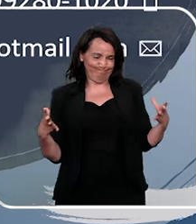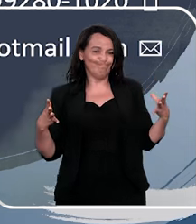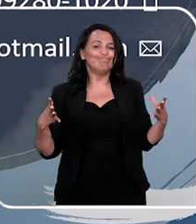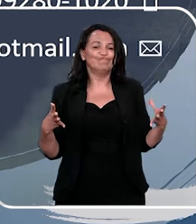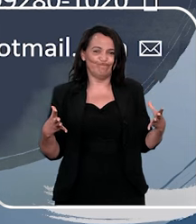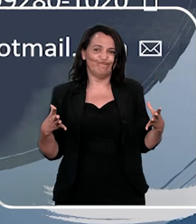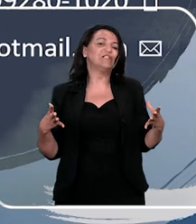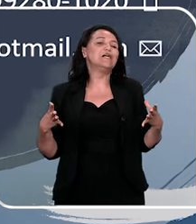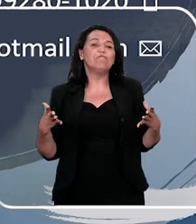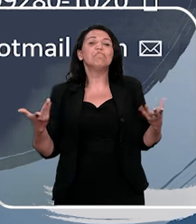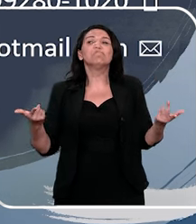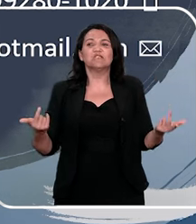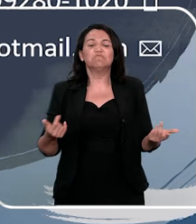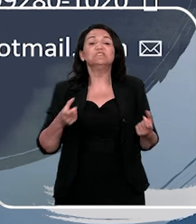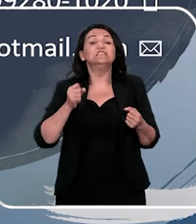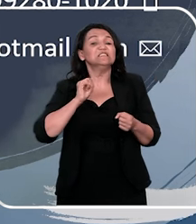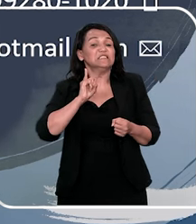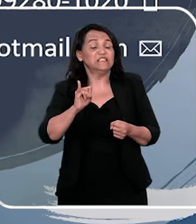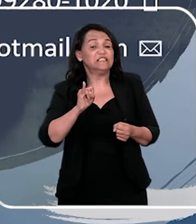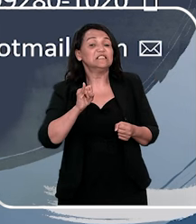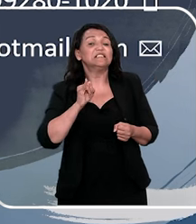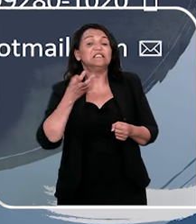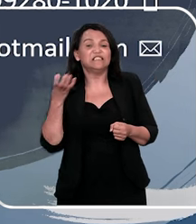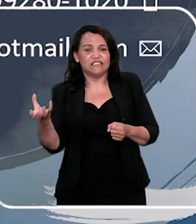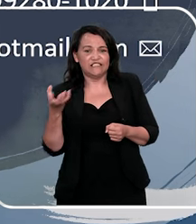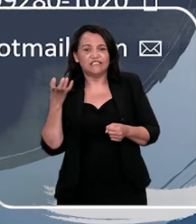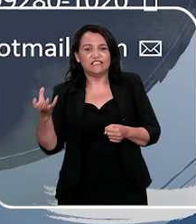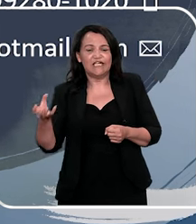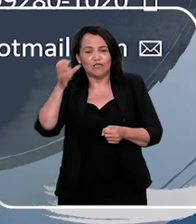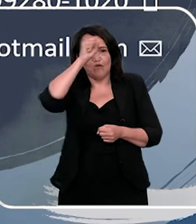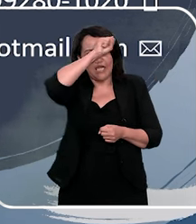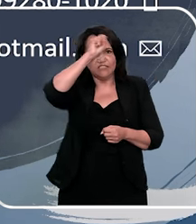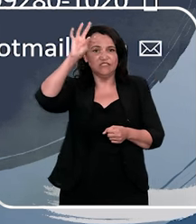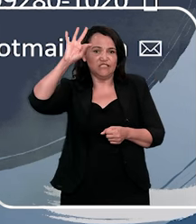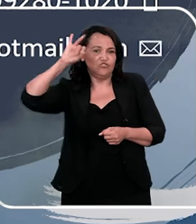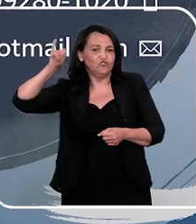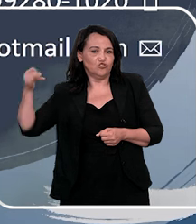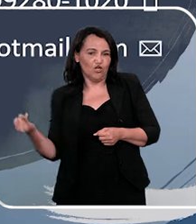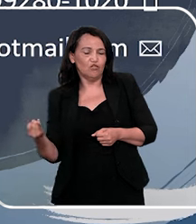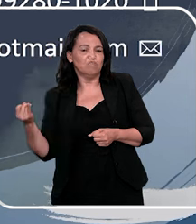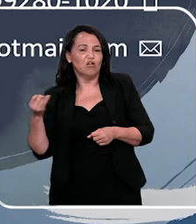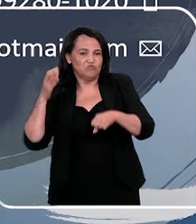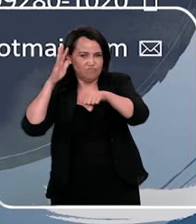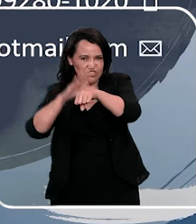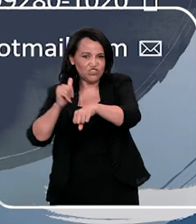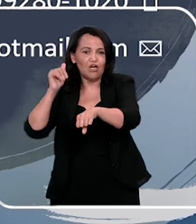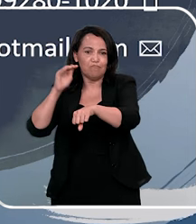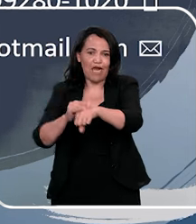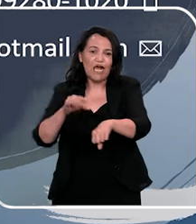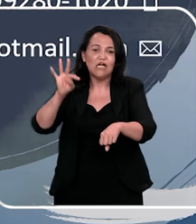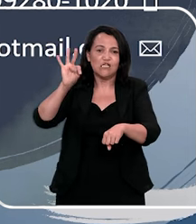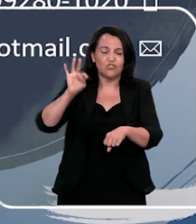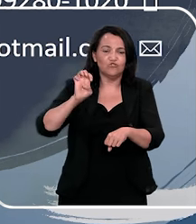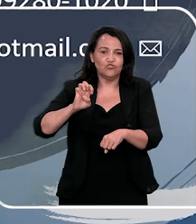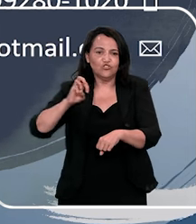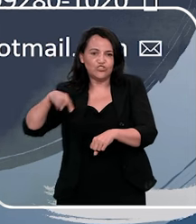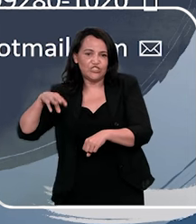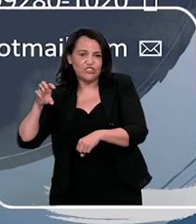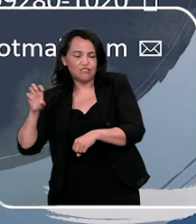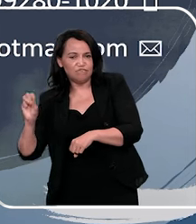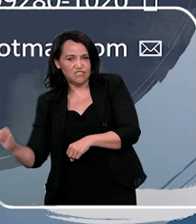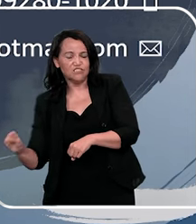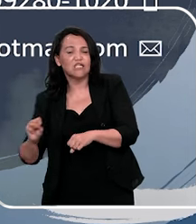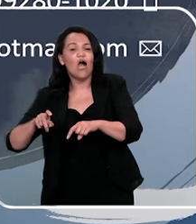um tema, né, muito rico, aí se vocês quiserem os contatos, também quem for do STJ, pode me chamar no Teams,